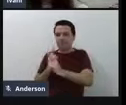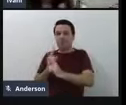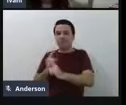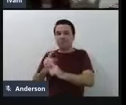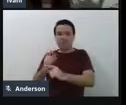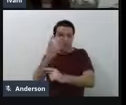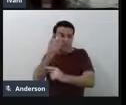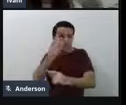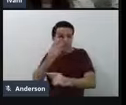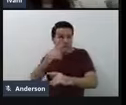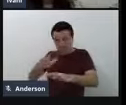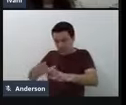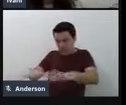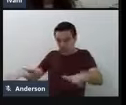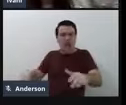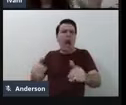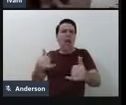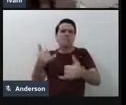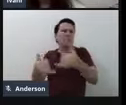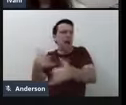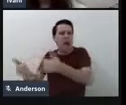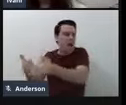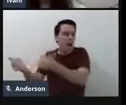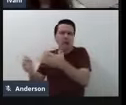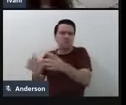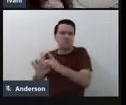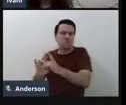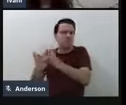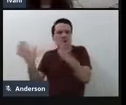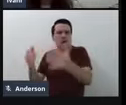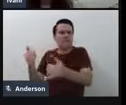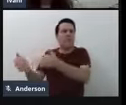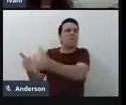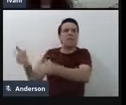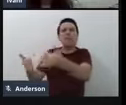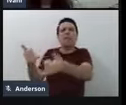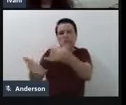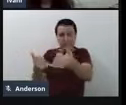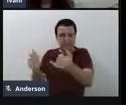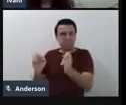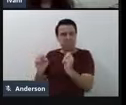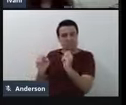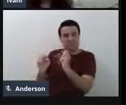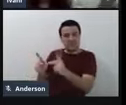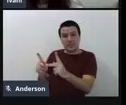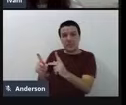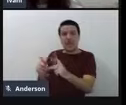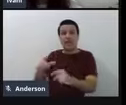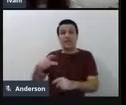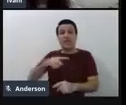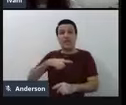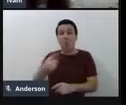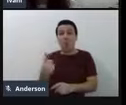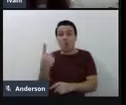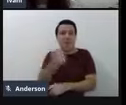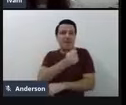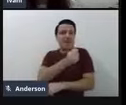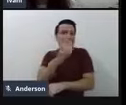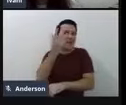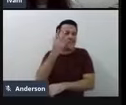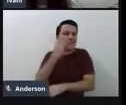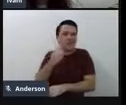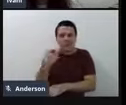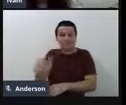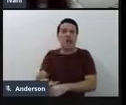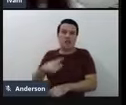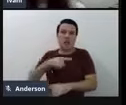brincando, ou num momento mais livre, ou num momento dirigido, da brincadeira, e aquela criança com deficiência estava ali,